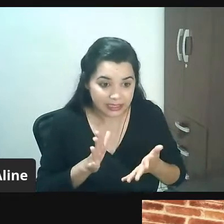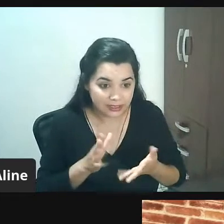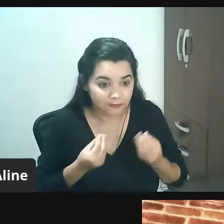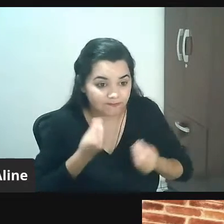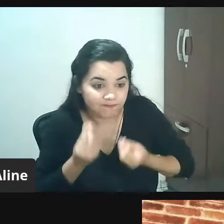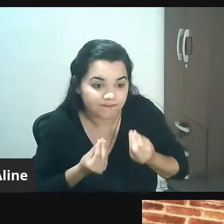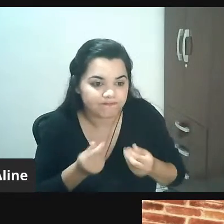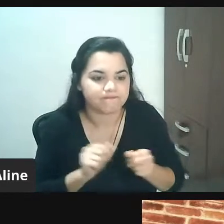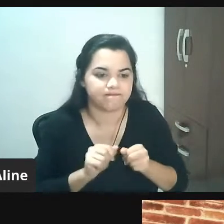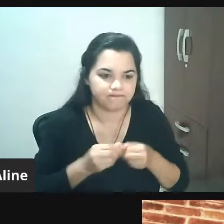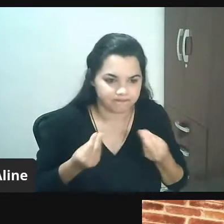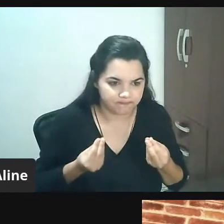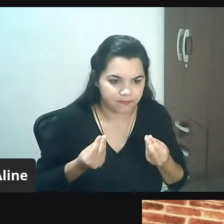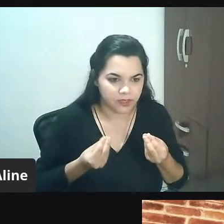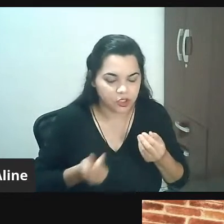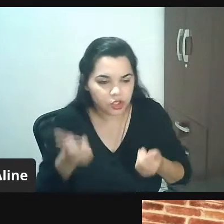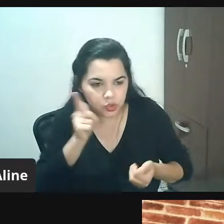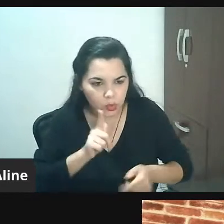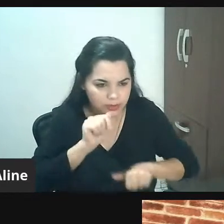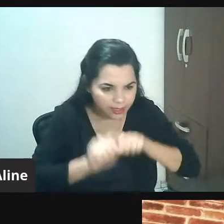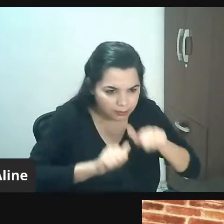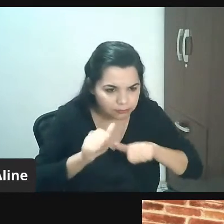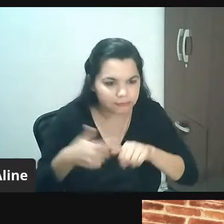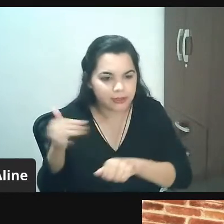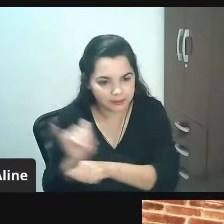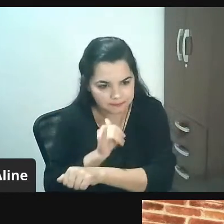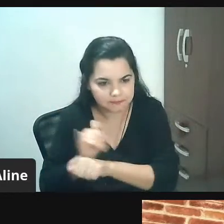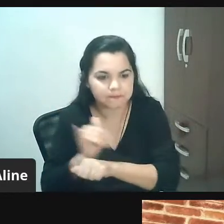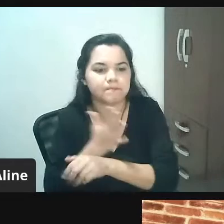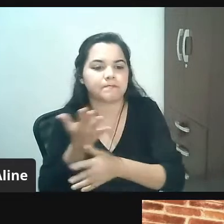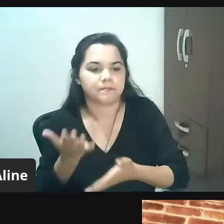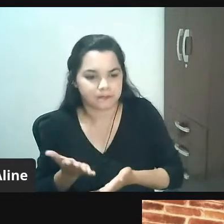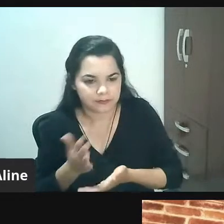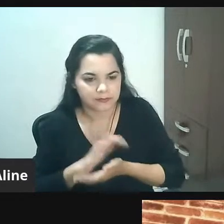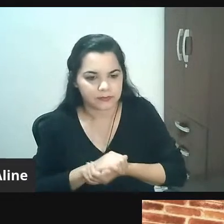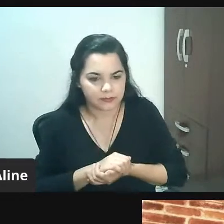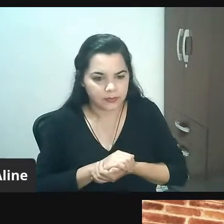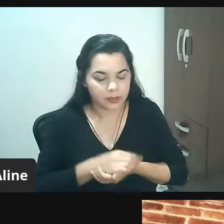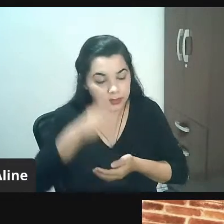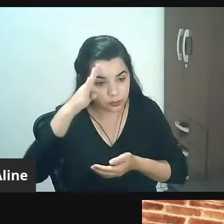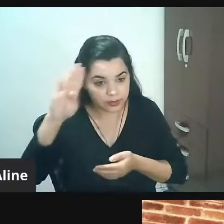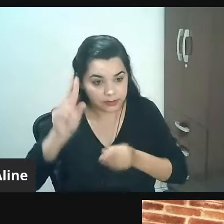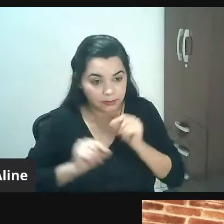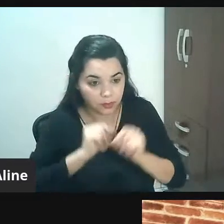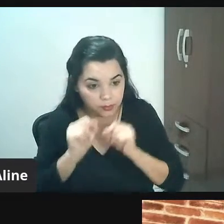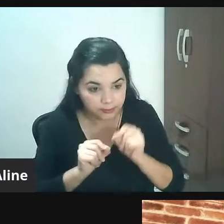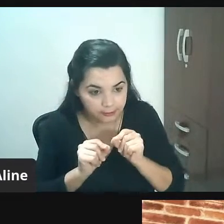a gente mexer nessa estratégia ok agora o ponto principal é